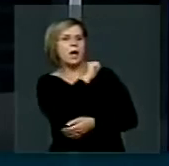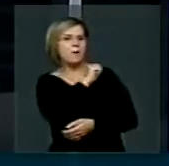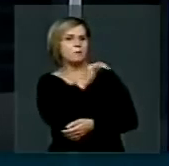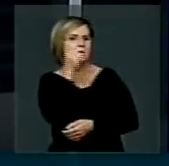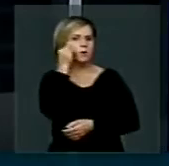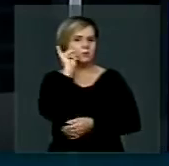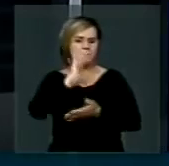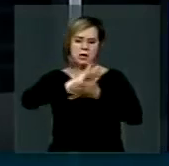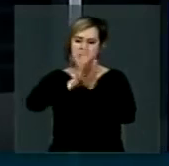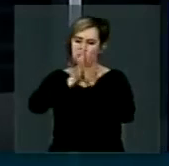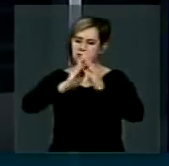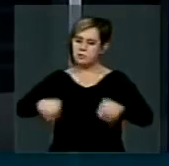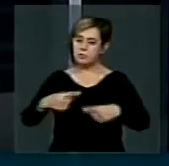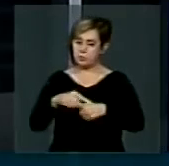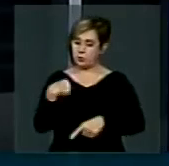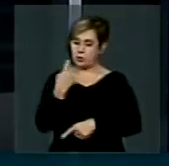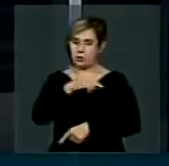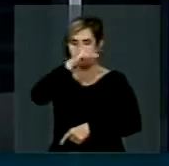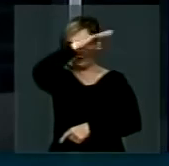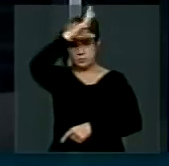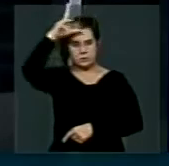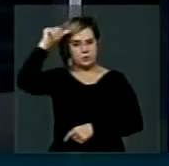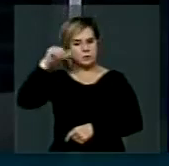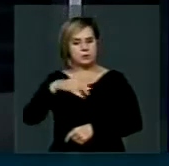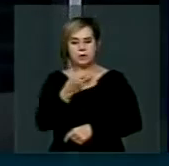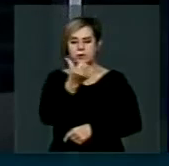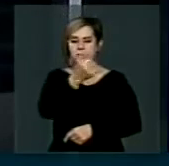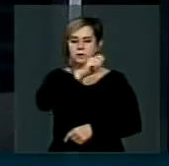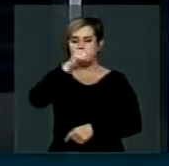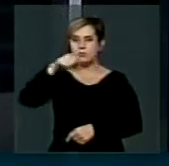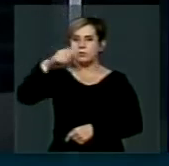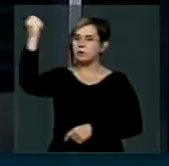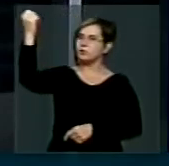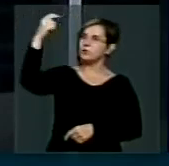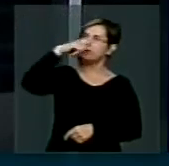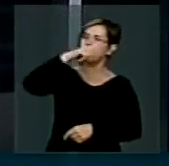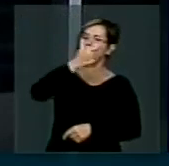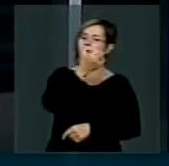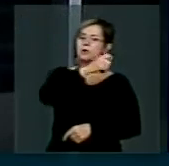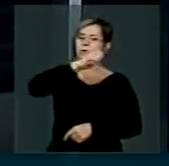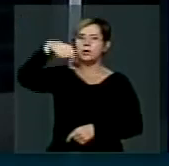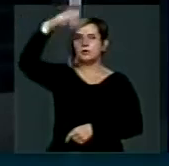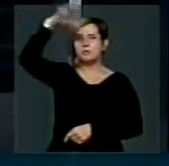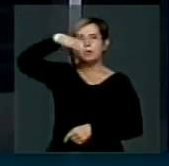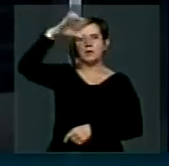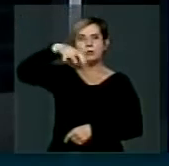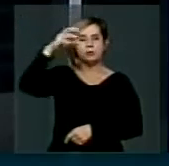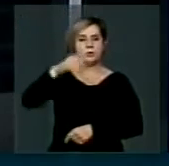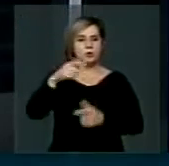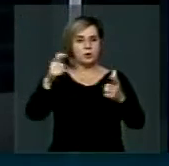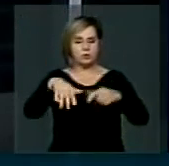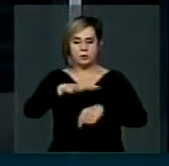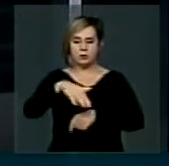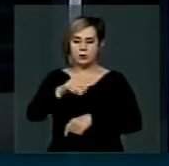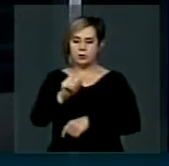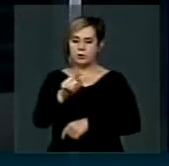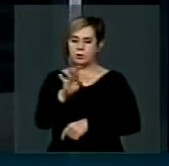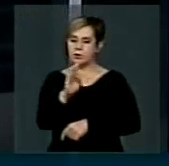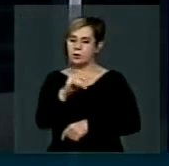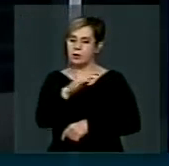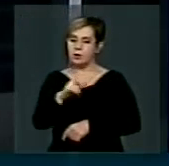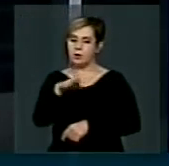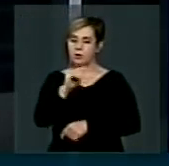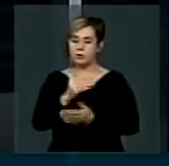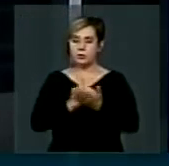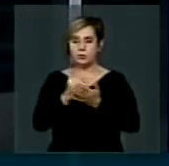nós na Amazônia temos seis meses de sol e seis meses que é chuva. A região de Altamira, a partir do dia